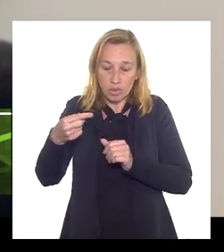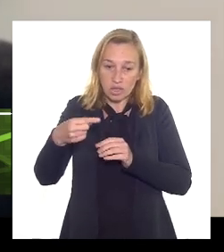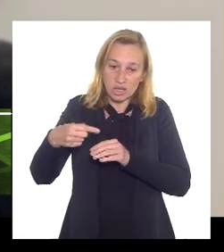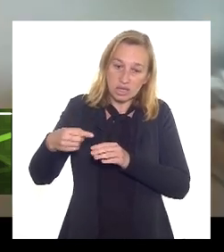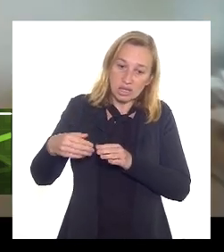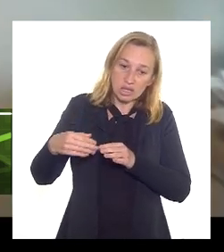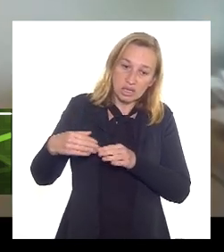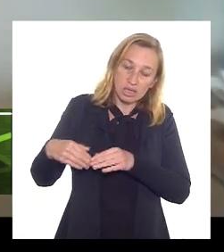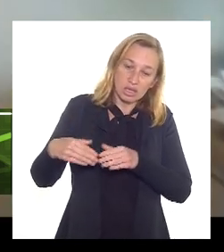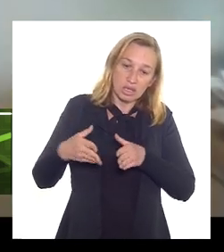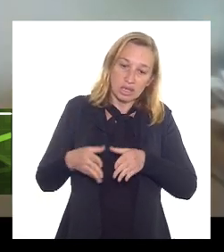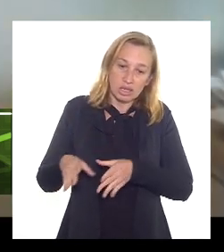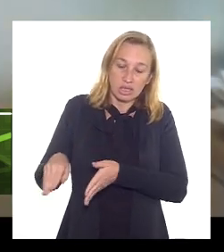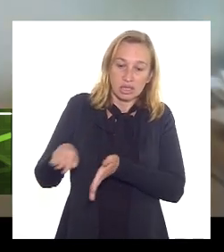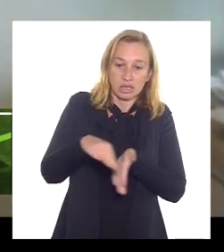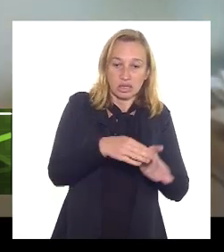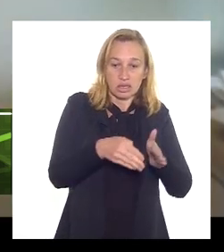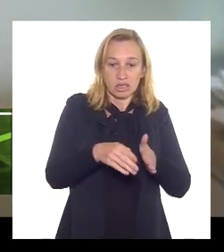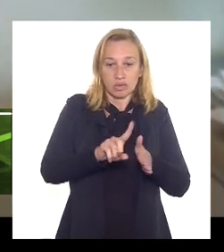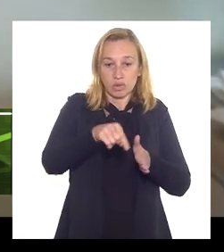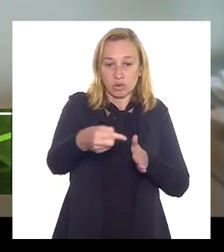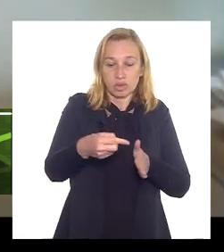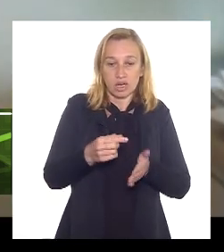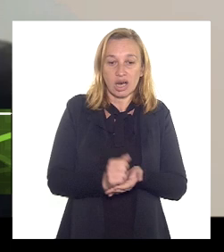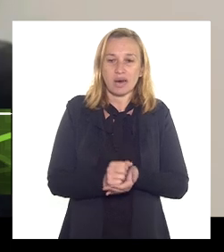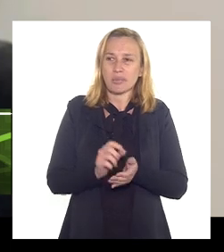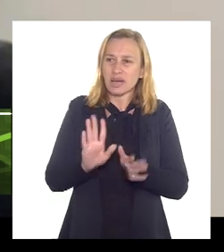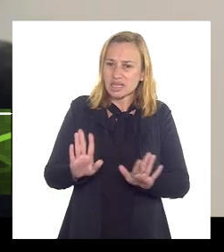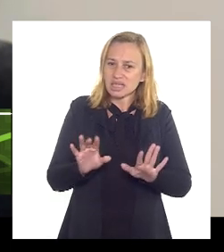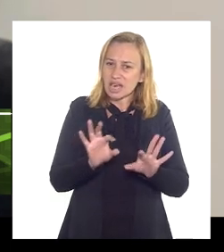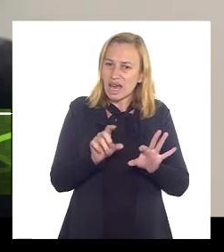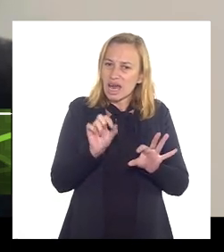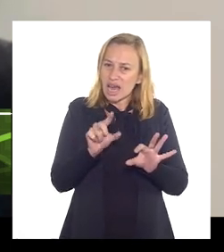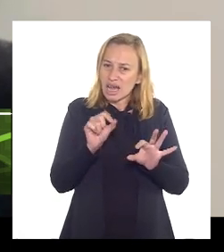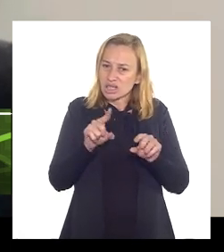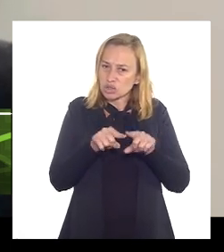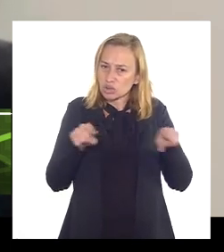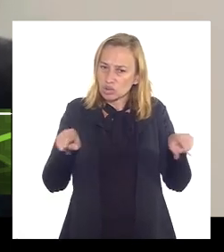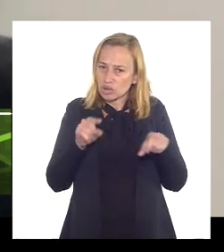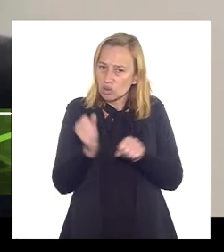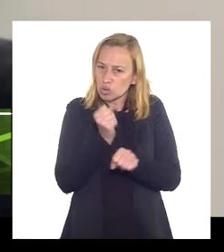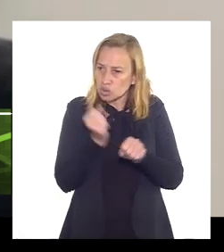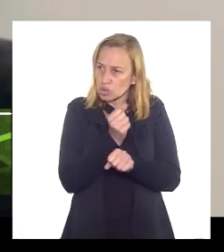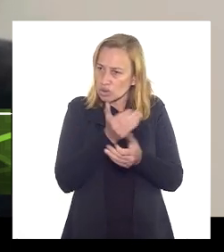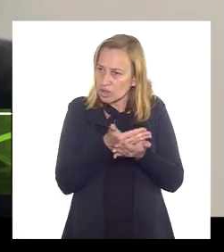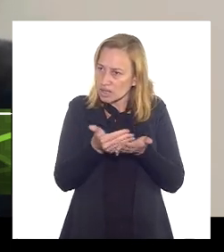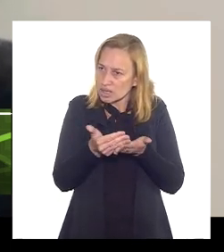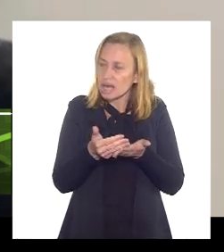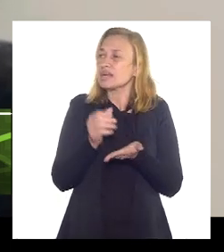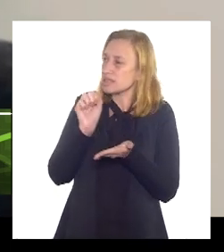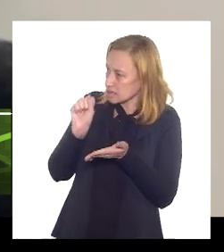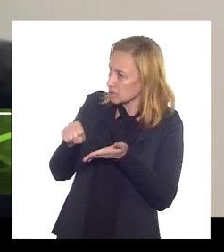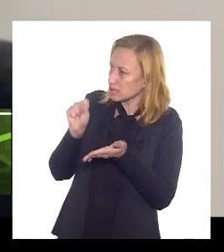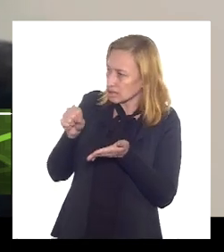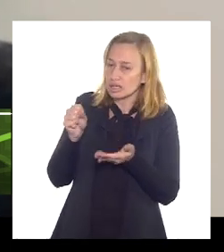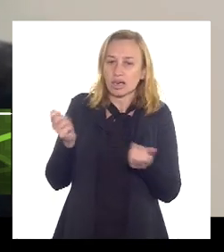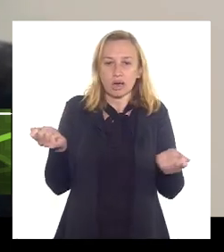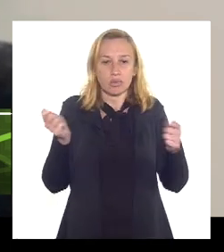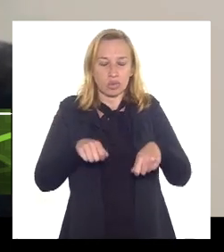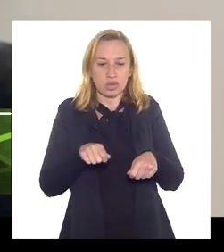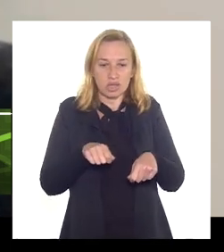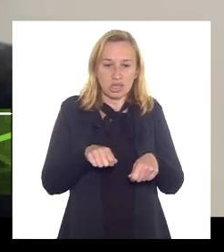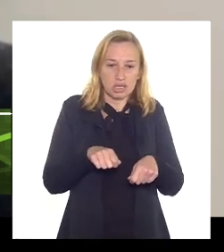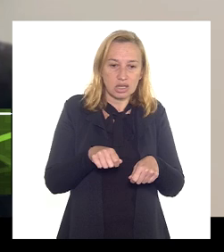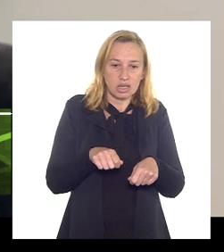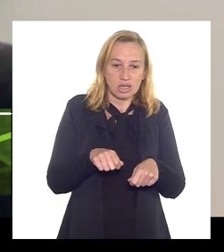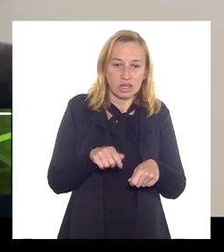Mas a linha azul vai começar a construir? Ainda vai começar a construir. Para que nós possamos já tornar possível a partida da